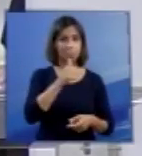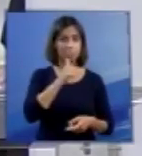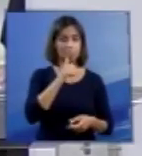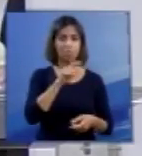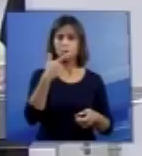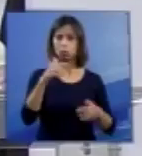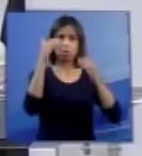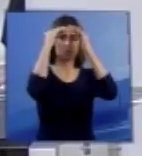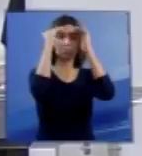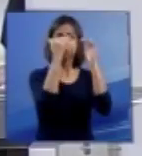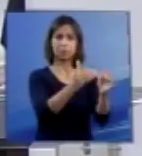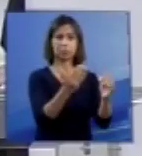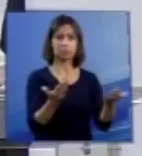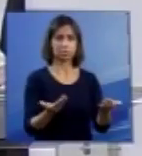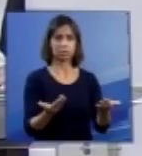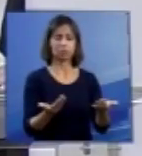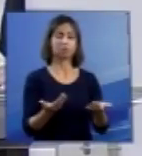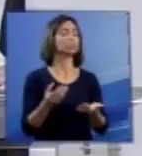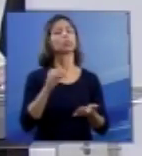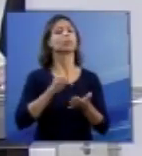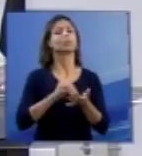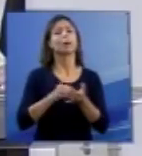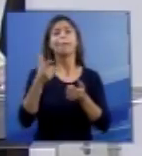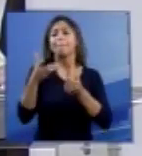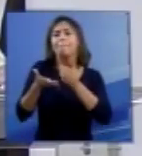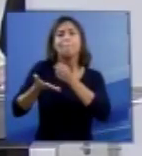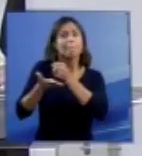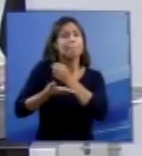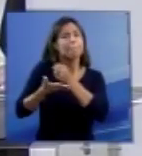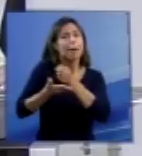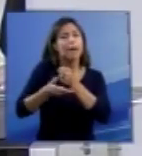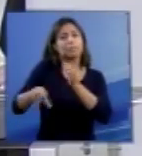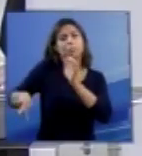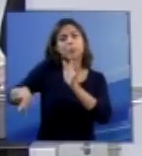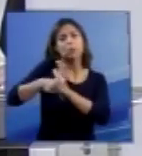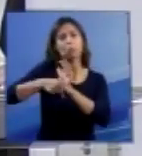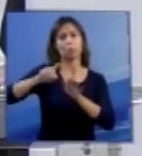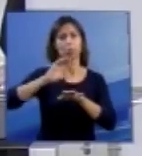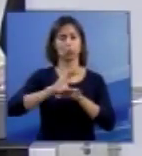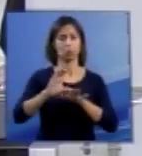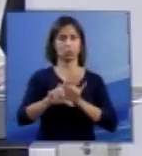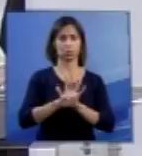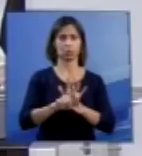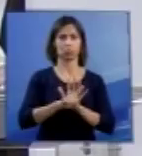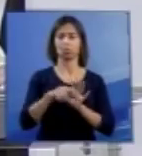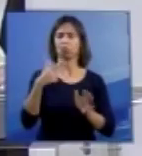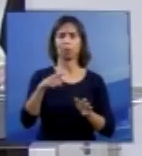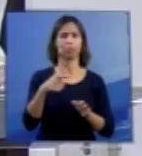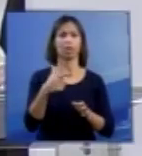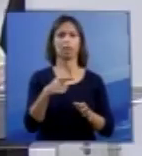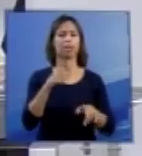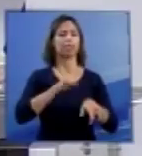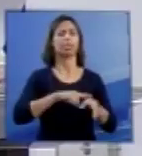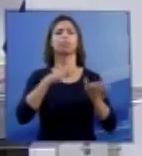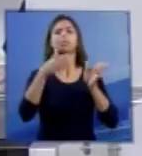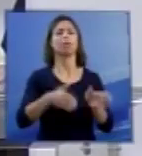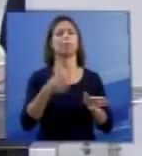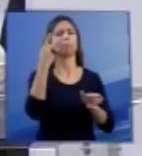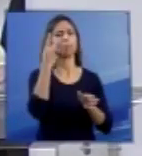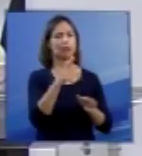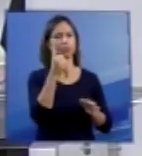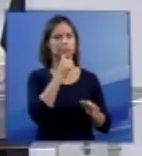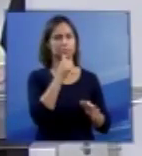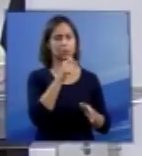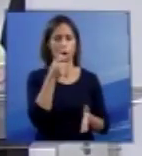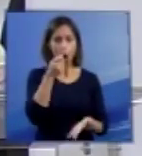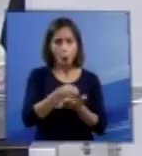respeitada e preceitos básicos da nossa Constituição não têm vigência para essas mulheres. Obrigar